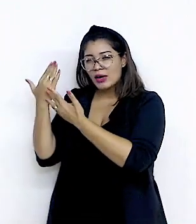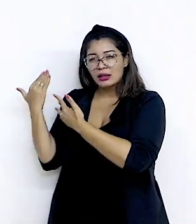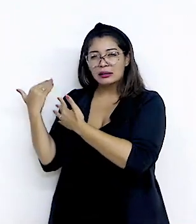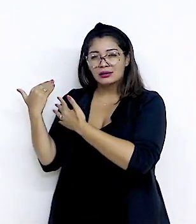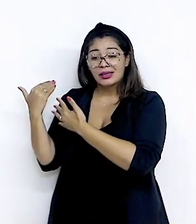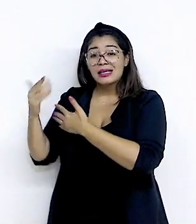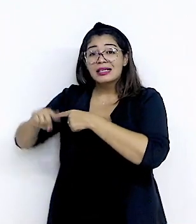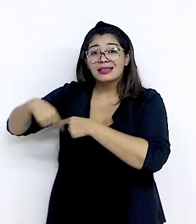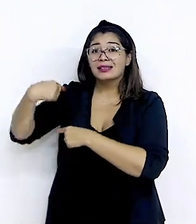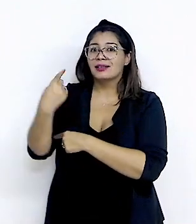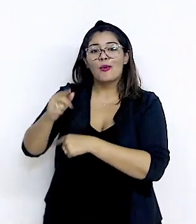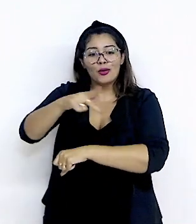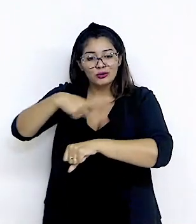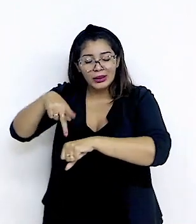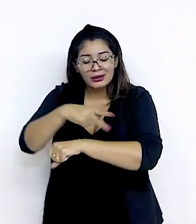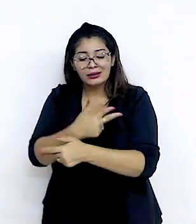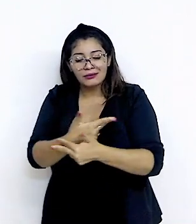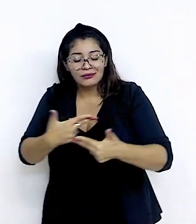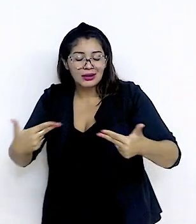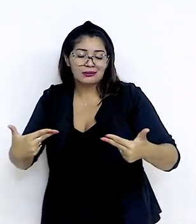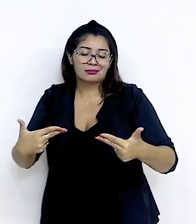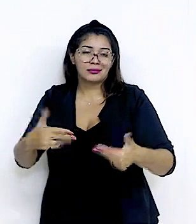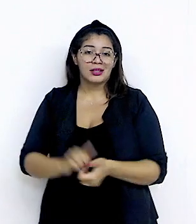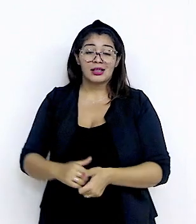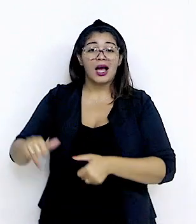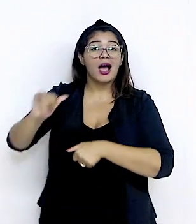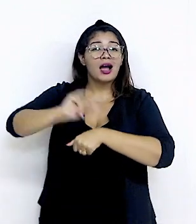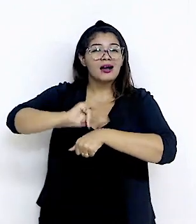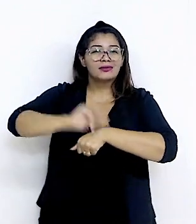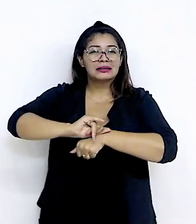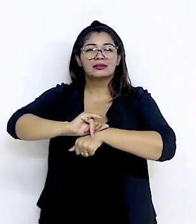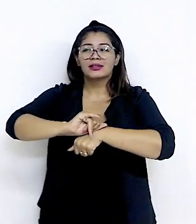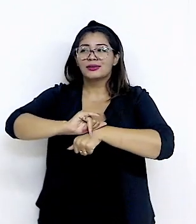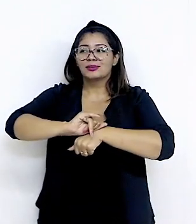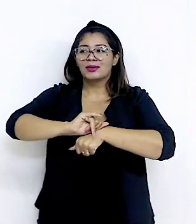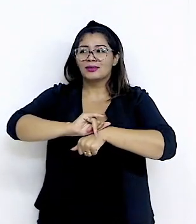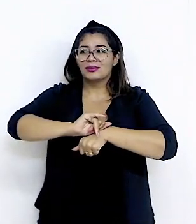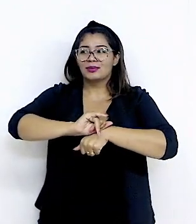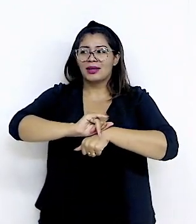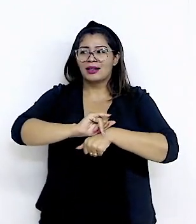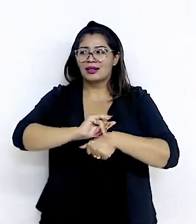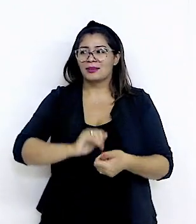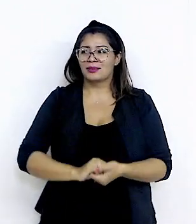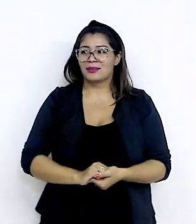E depois os outros, enfim Da Ásia Central mesmo Tadjiquistão, Uzbequistão